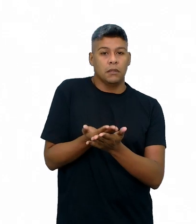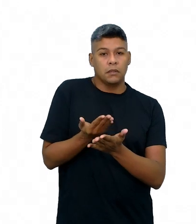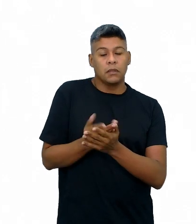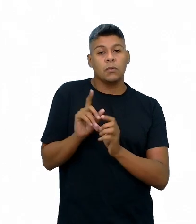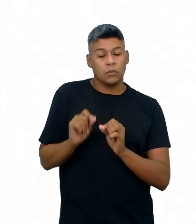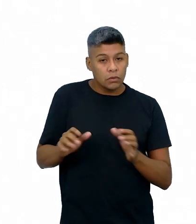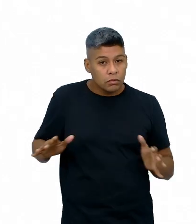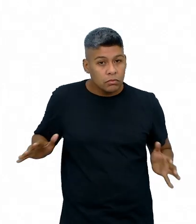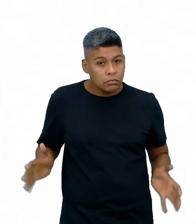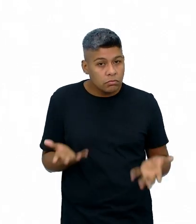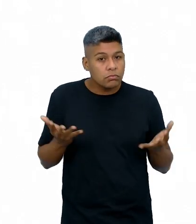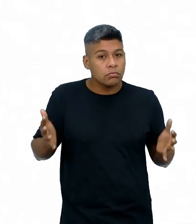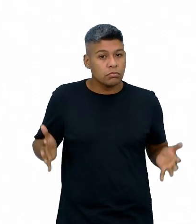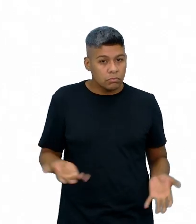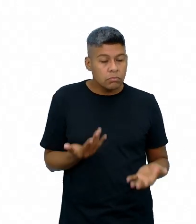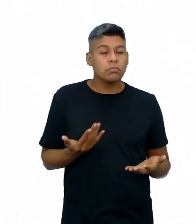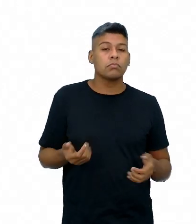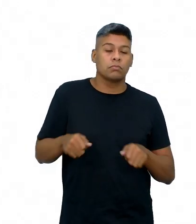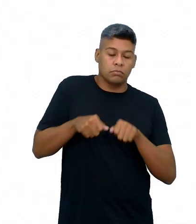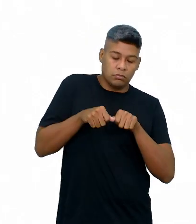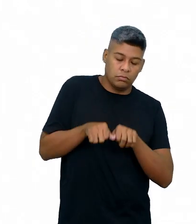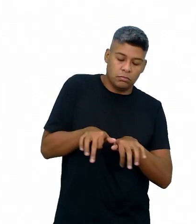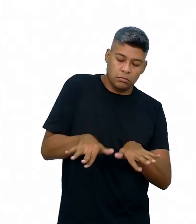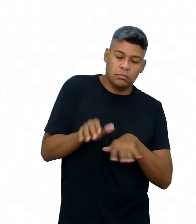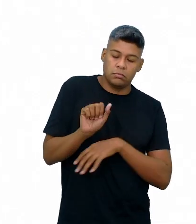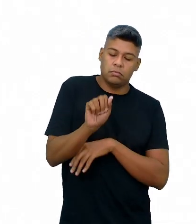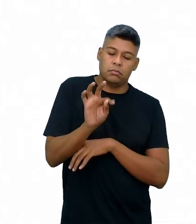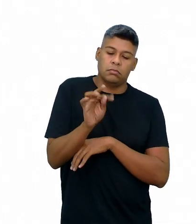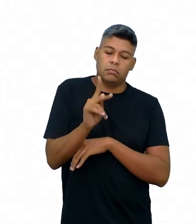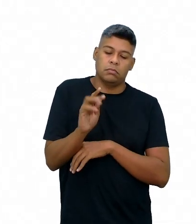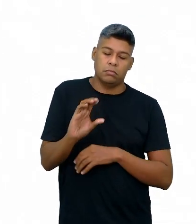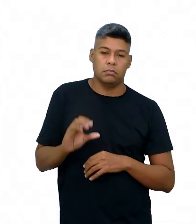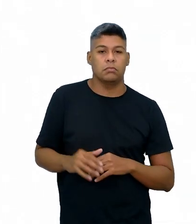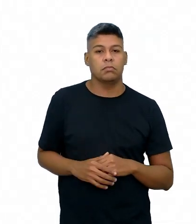instigar as ações de desdobramento no ATPC.